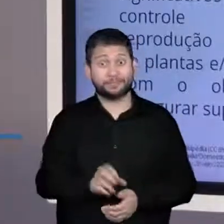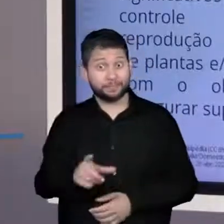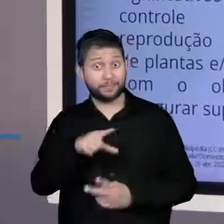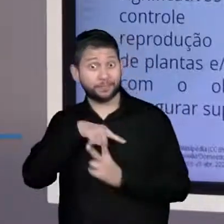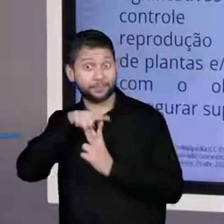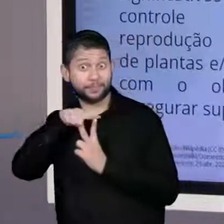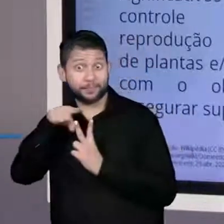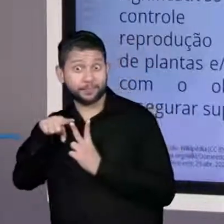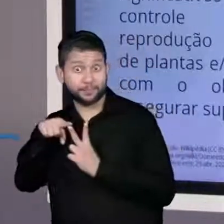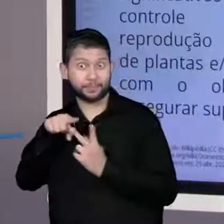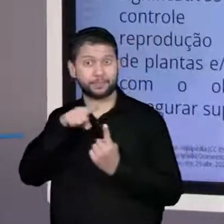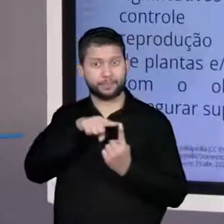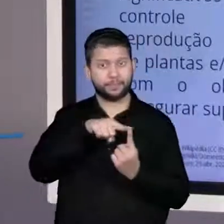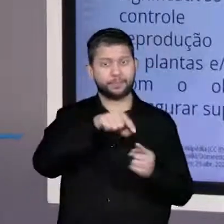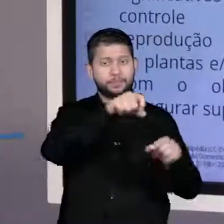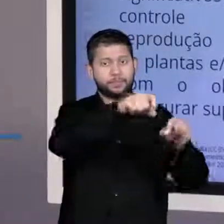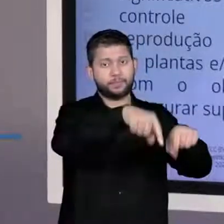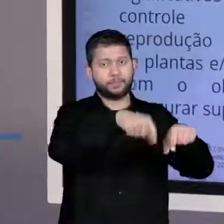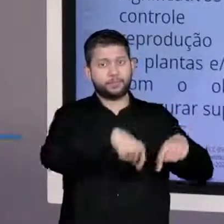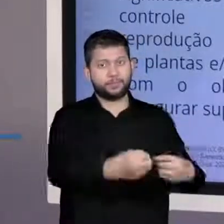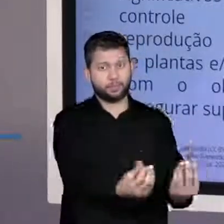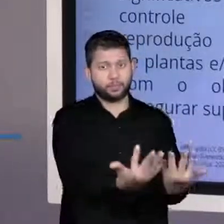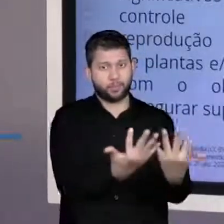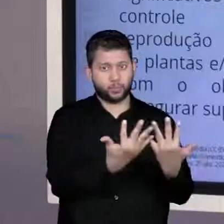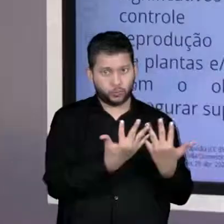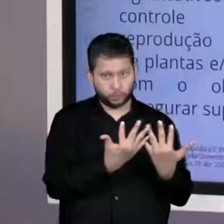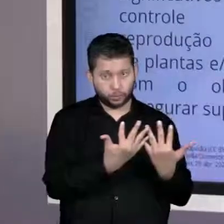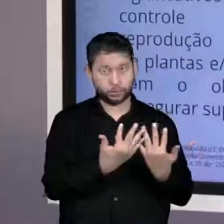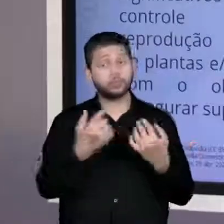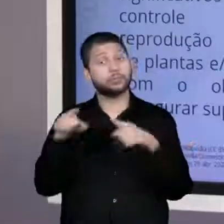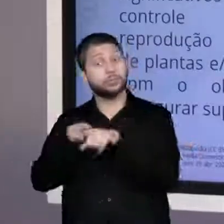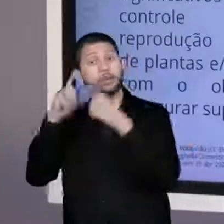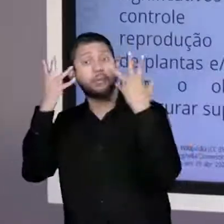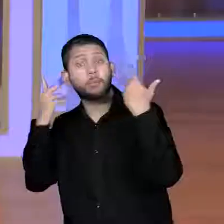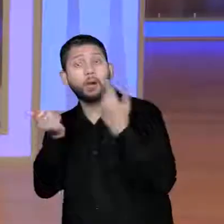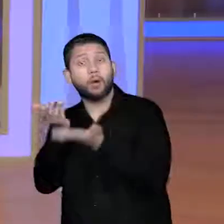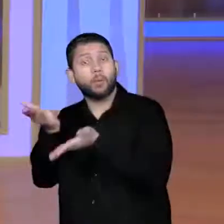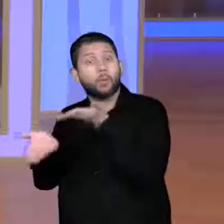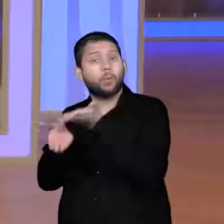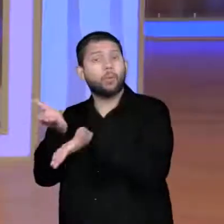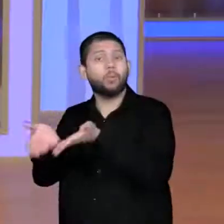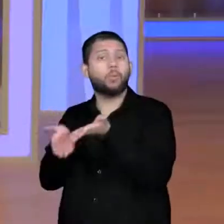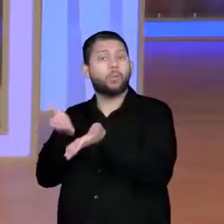o que é a domesticação. Então, vamos acompanhar. Vem mais comigo, que a gente tem bastante história hoje, hein?